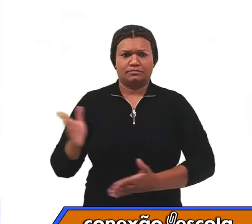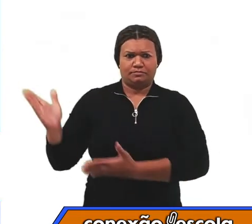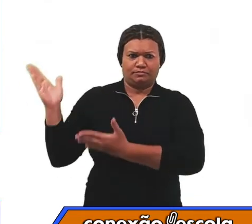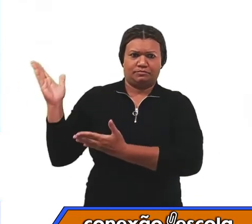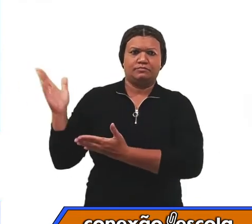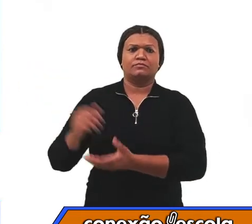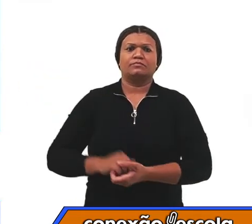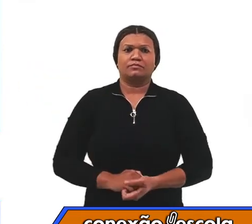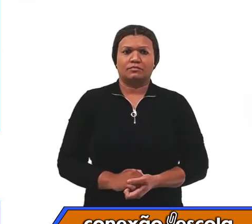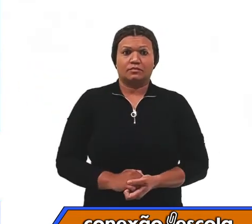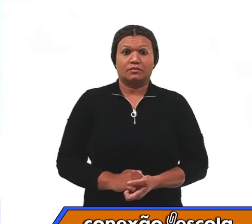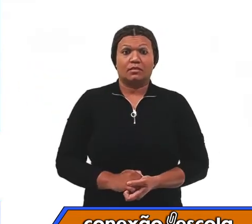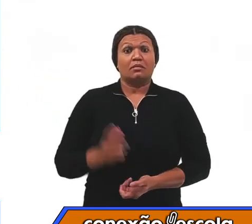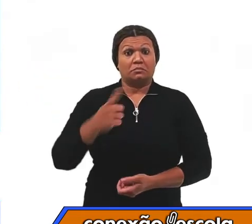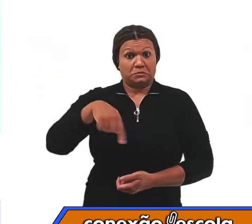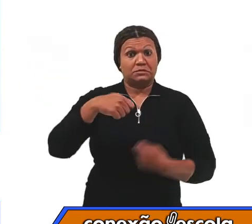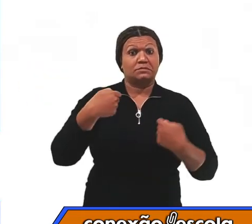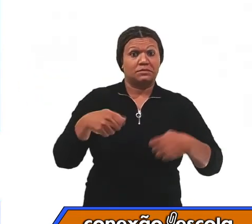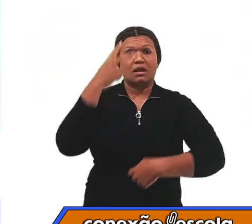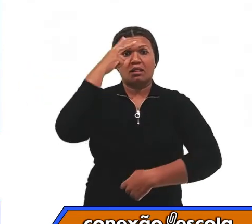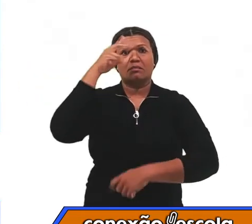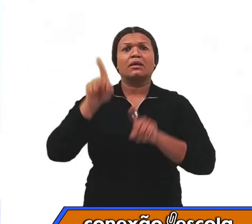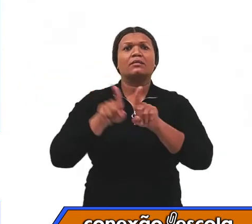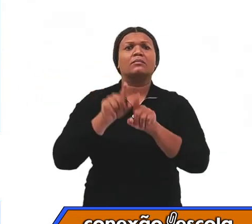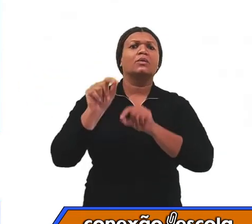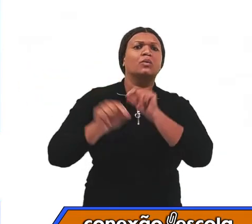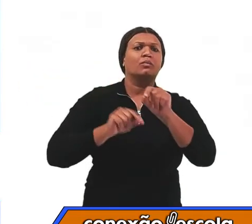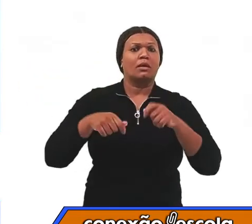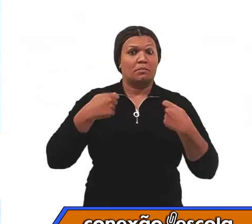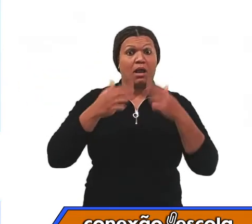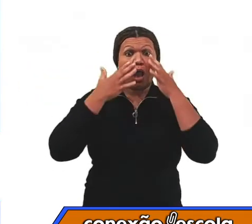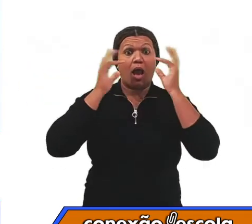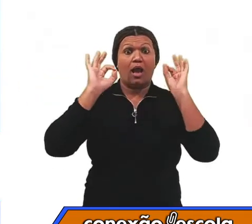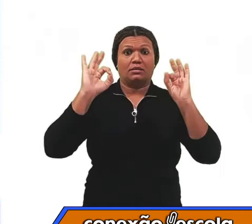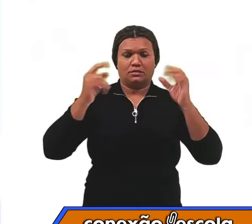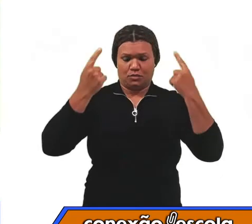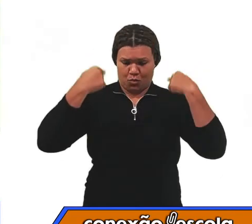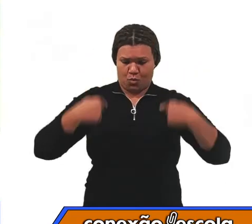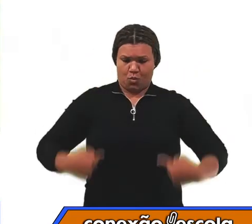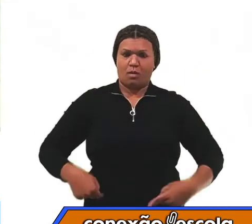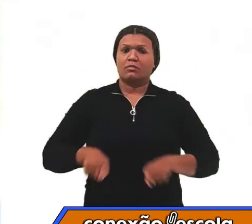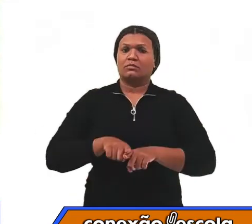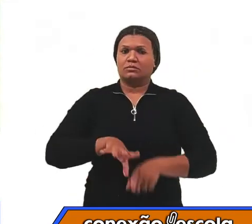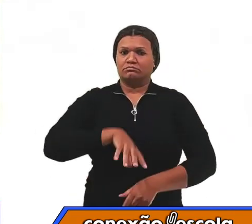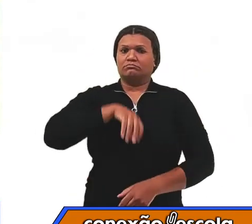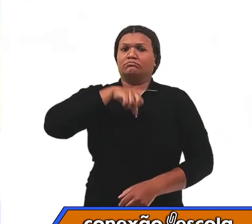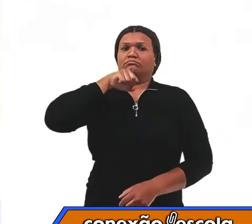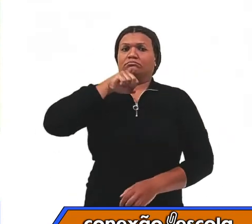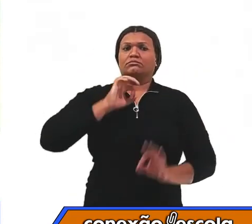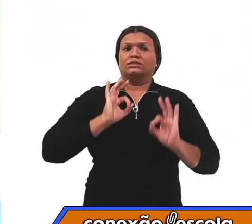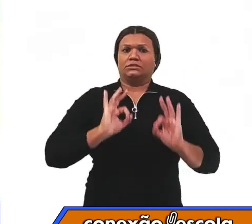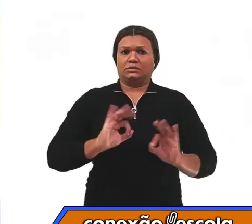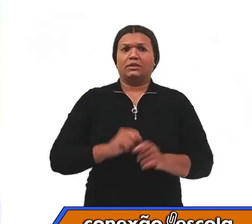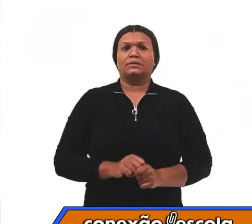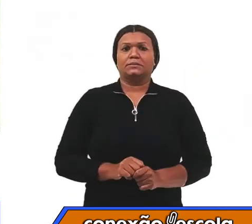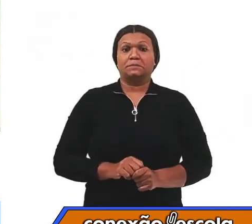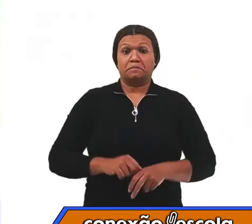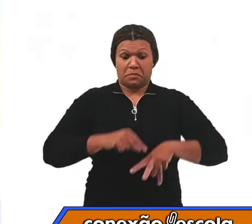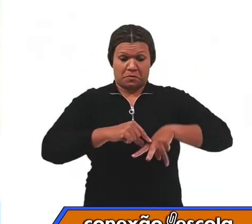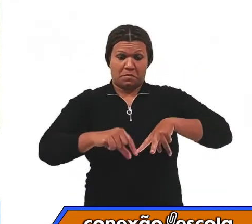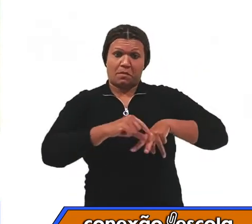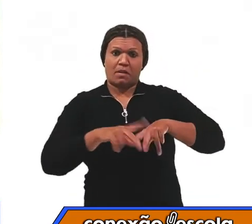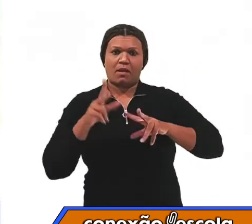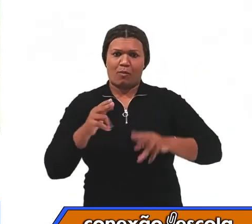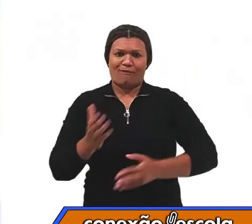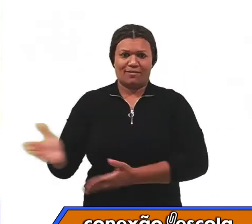laterais. Lembrando que tem que ter atenção com a postura e a respiração. E para as pernas, existem vários